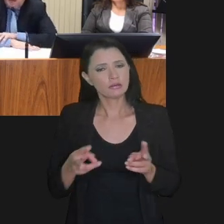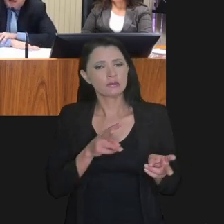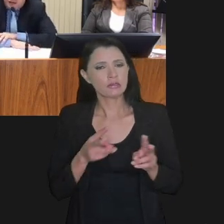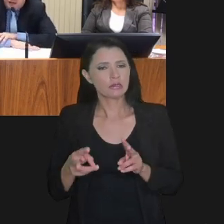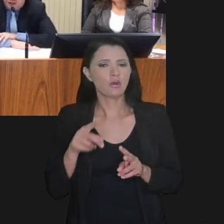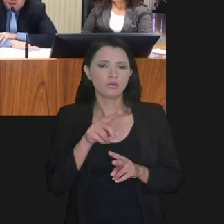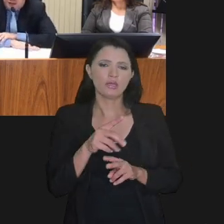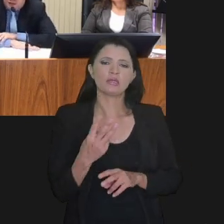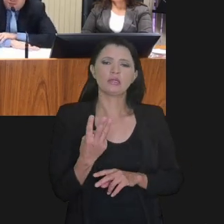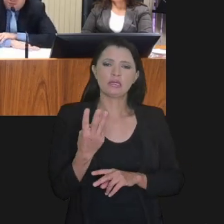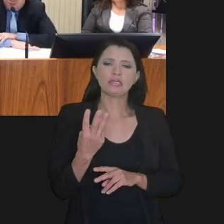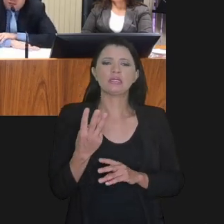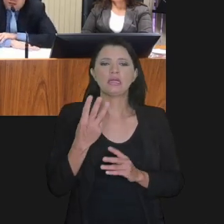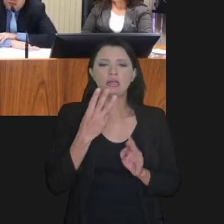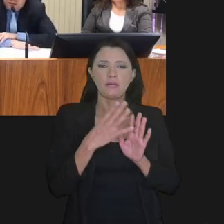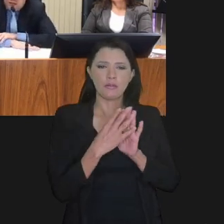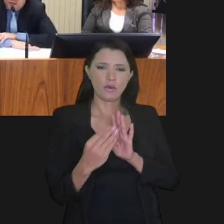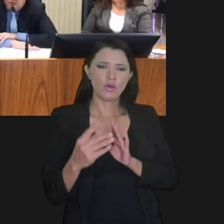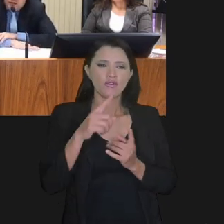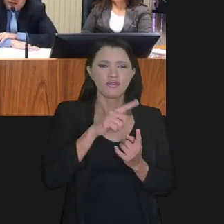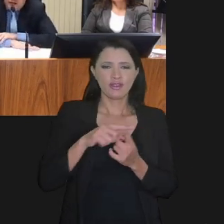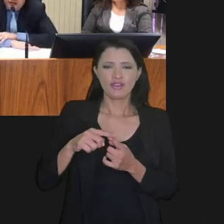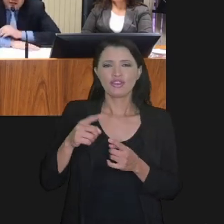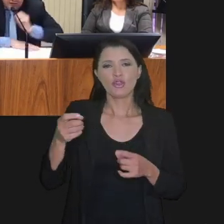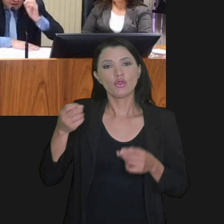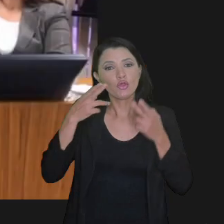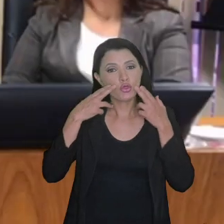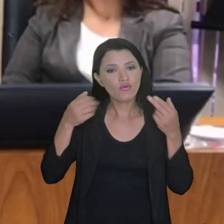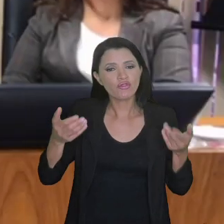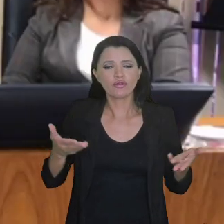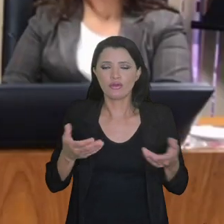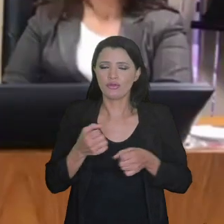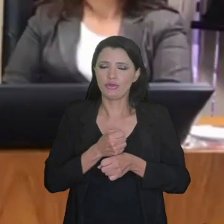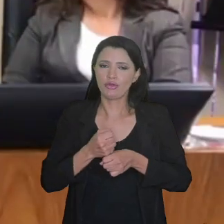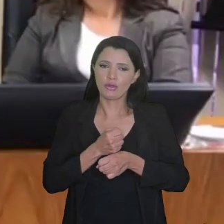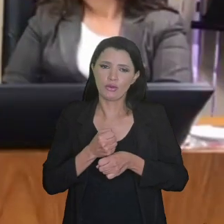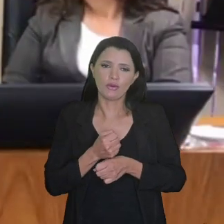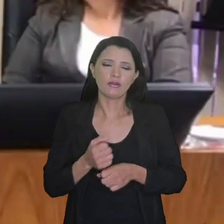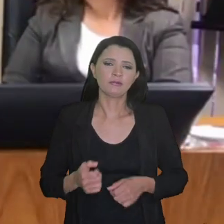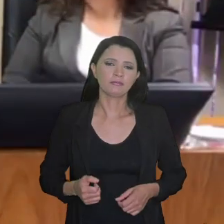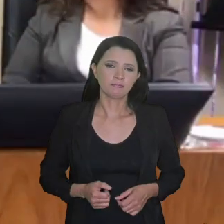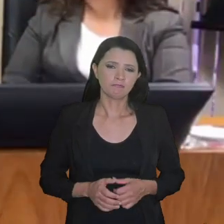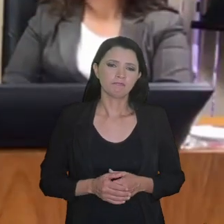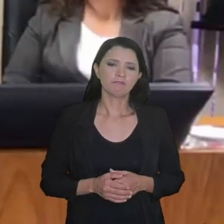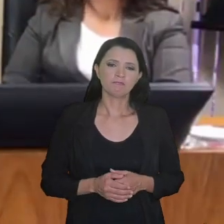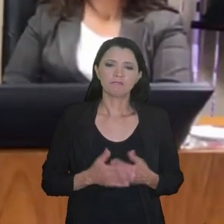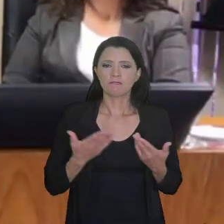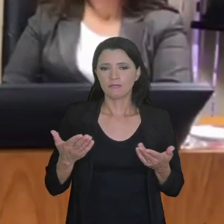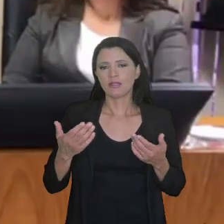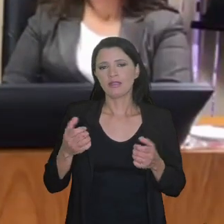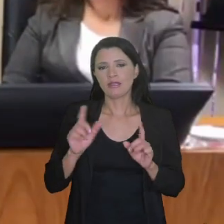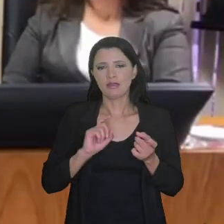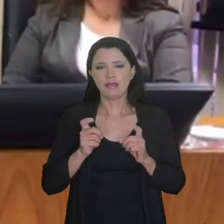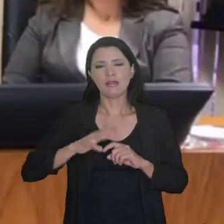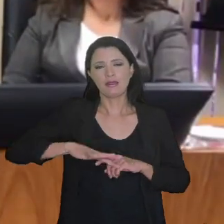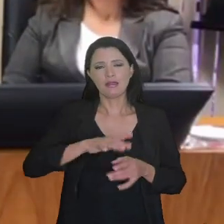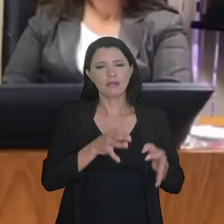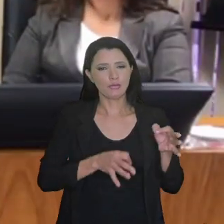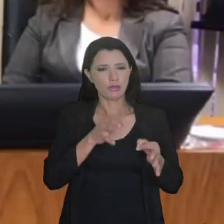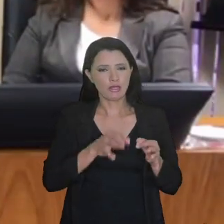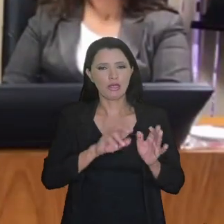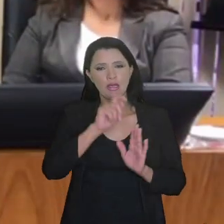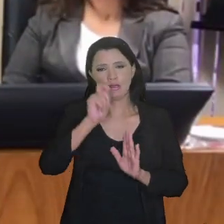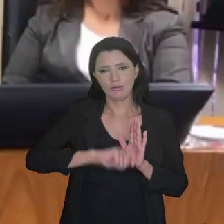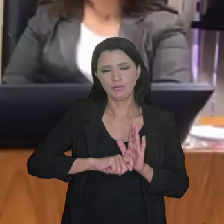da transação nessa terceira modalidade, que é a novidade desse ano, que é no âmbito do potencial